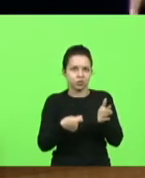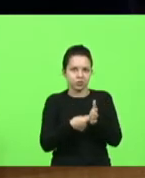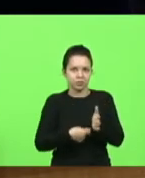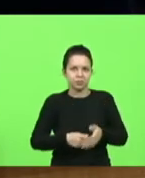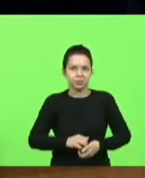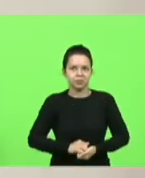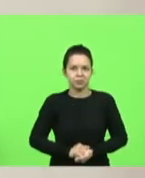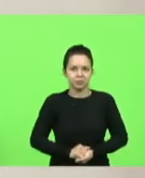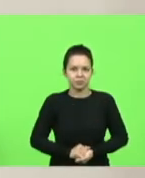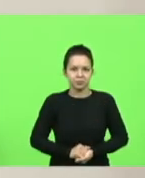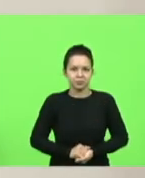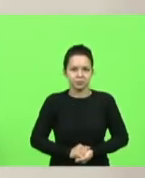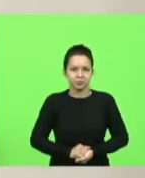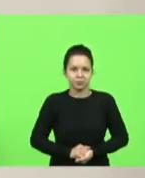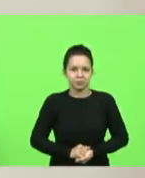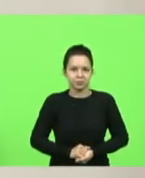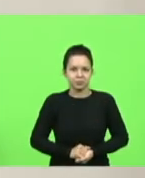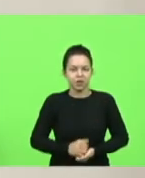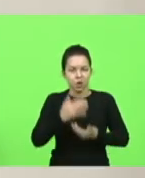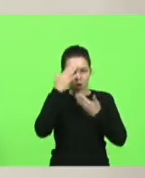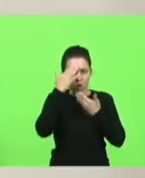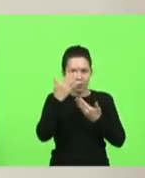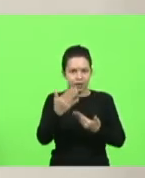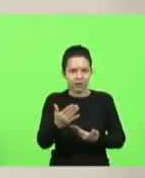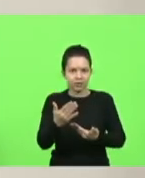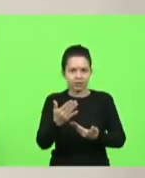obrigado deputados